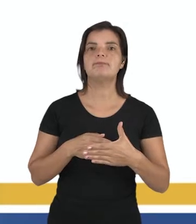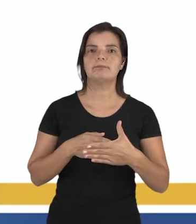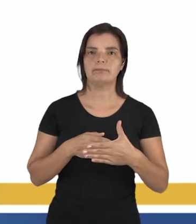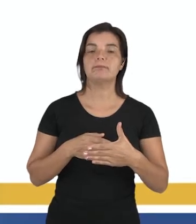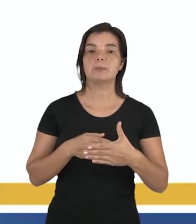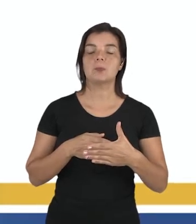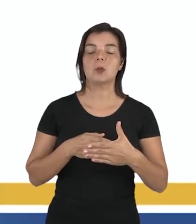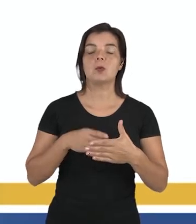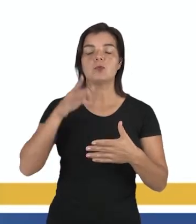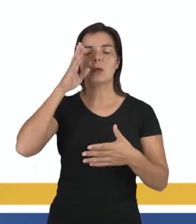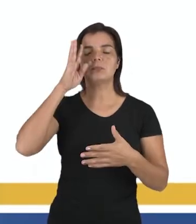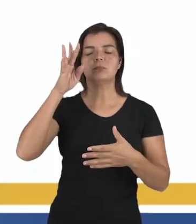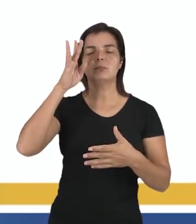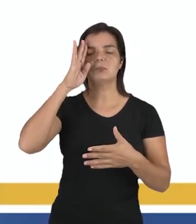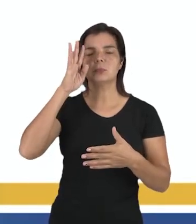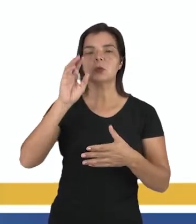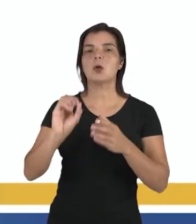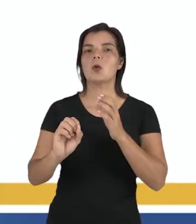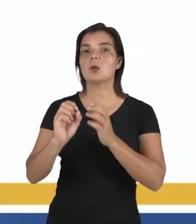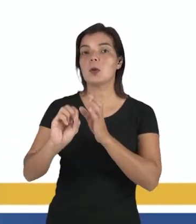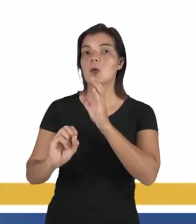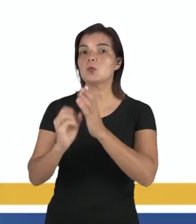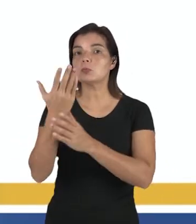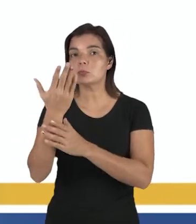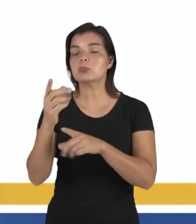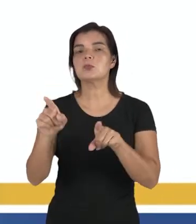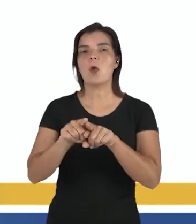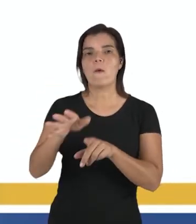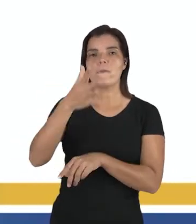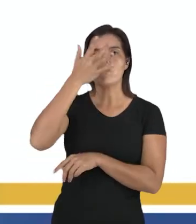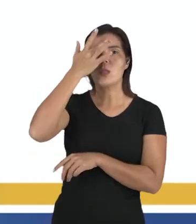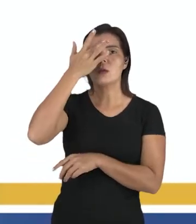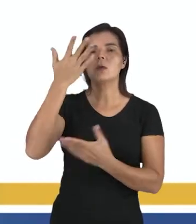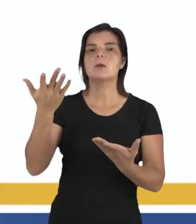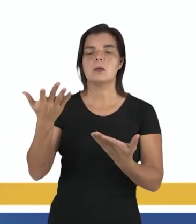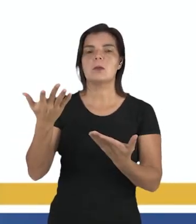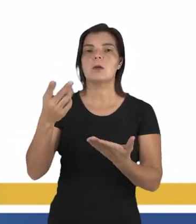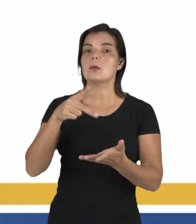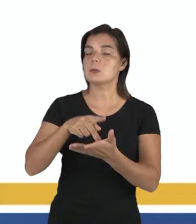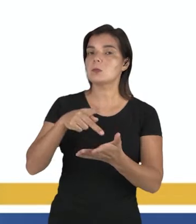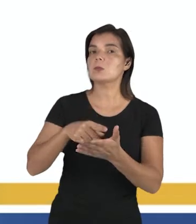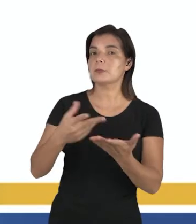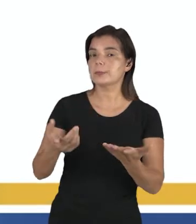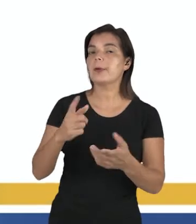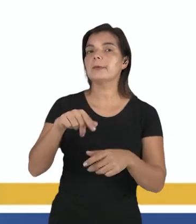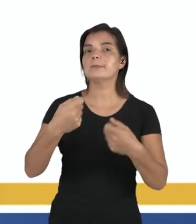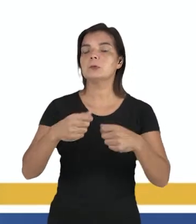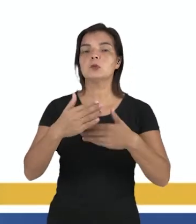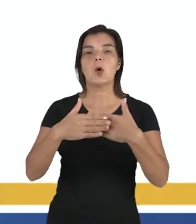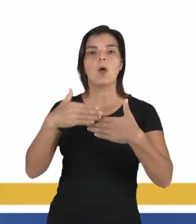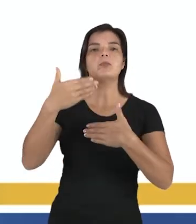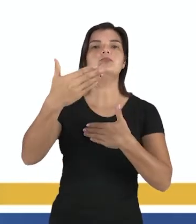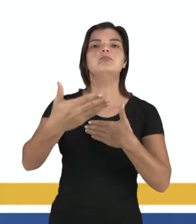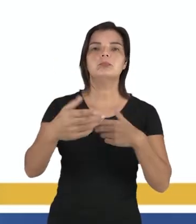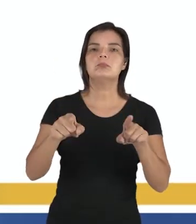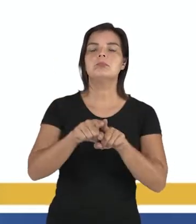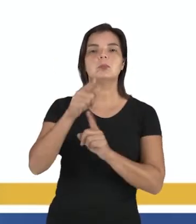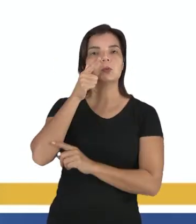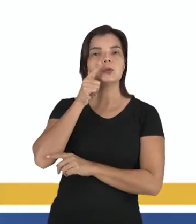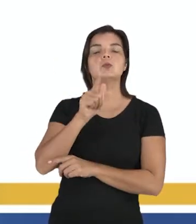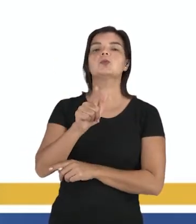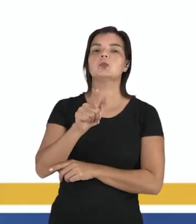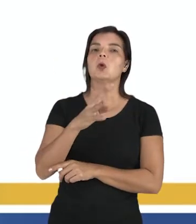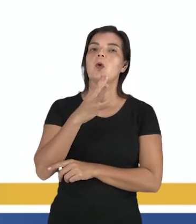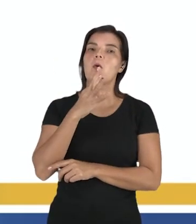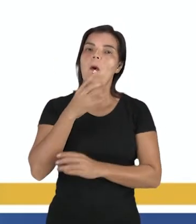imagens que nós mesmos criamos que fixam ali as nossas verdades e é preciso ir além disso para alcançar